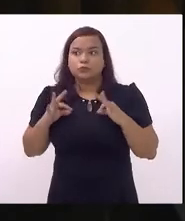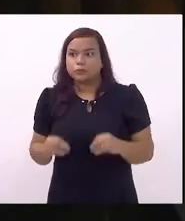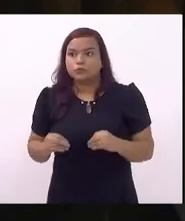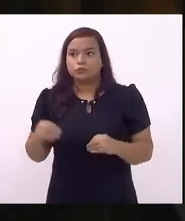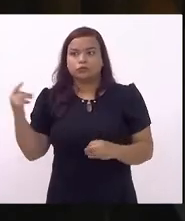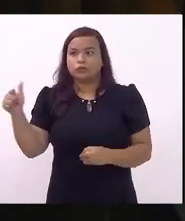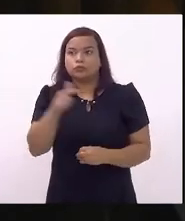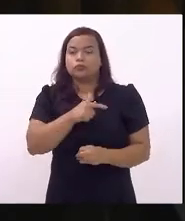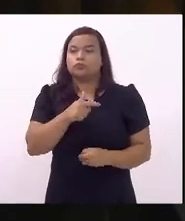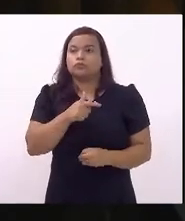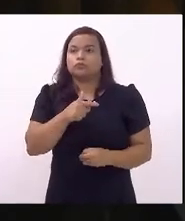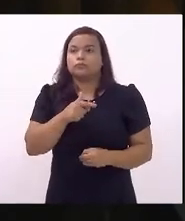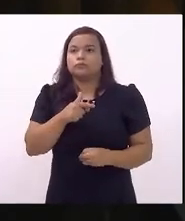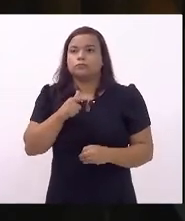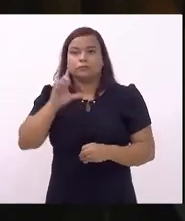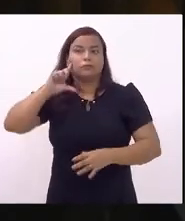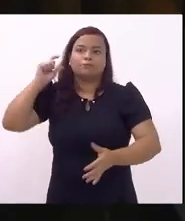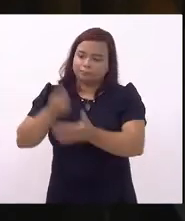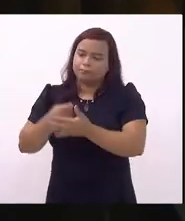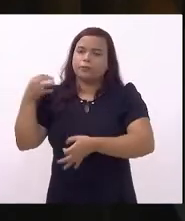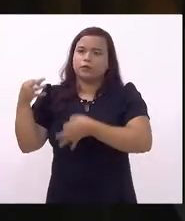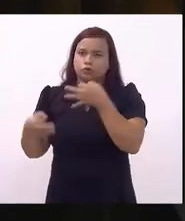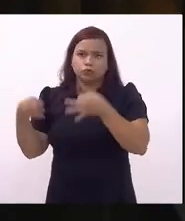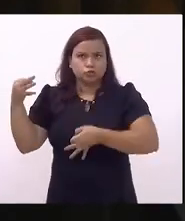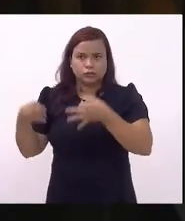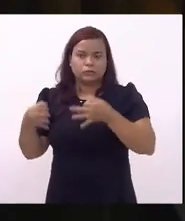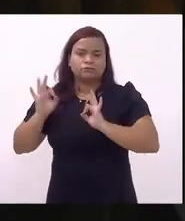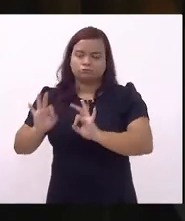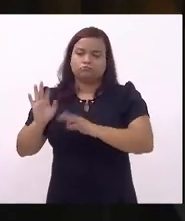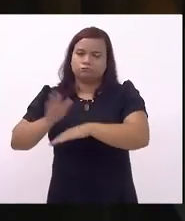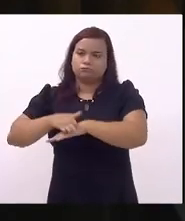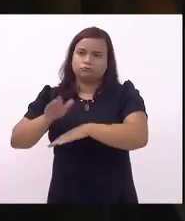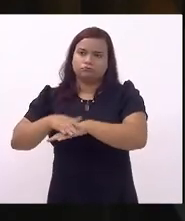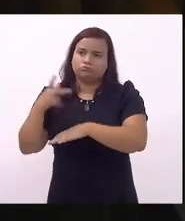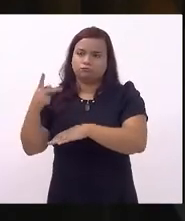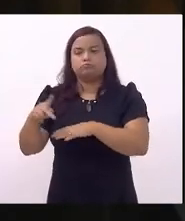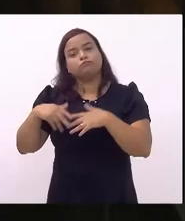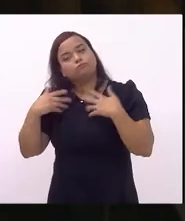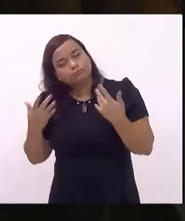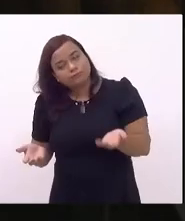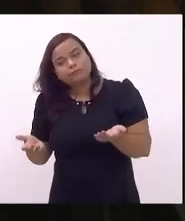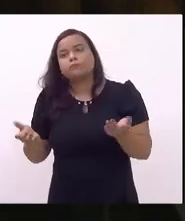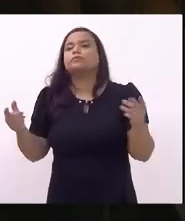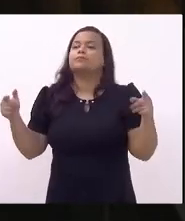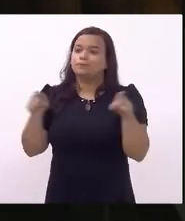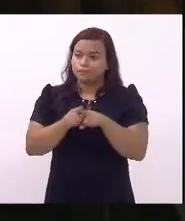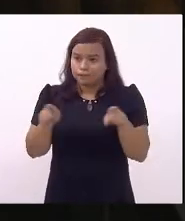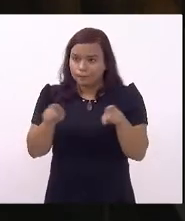efeito por decisão judicial por decisão judicial inclusive alguns dos seus